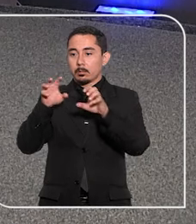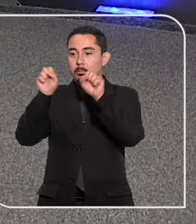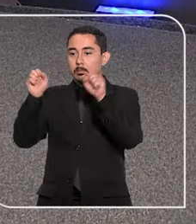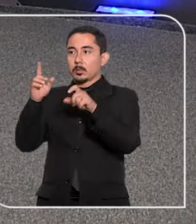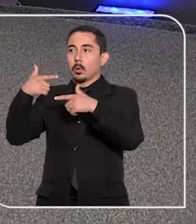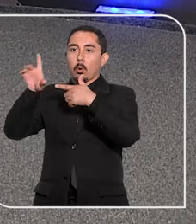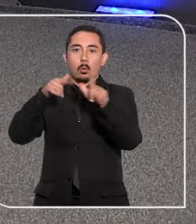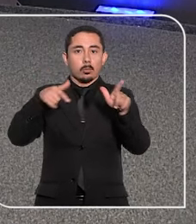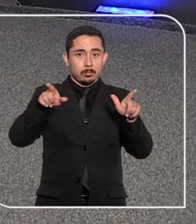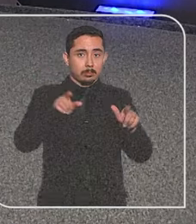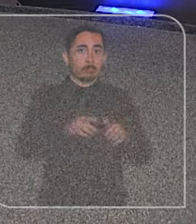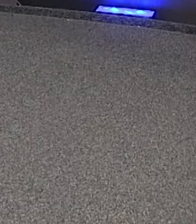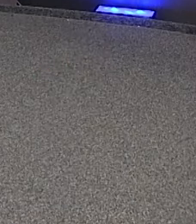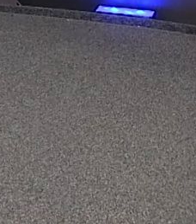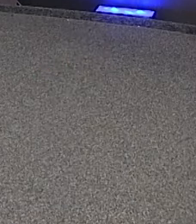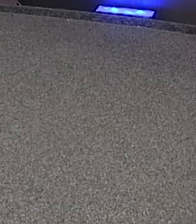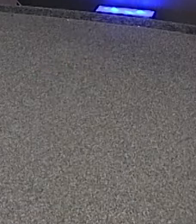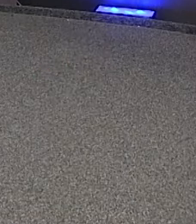tribunais brasileiros.